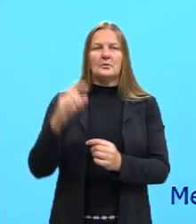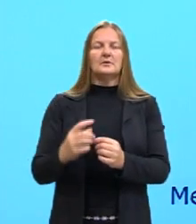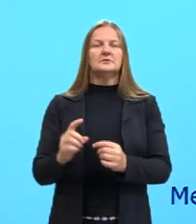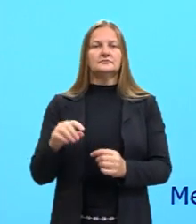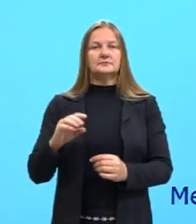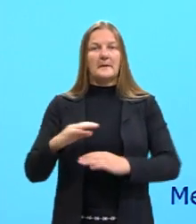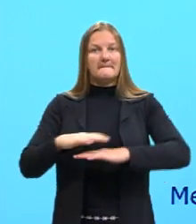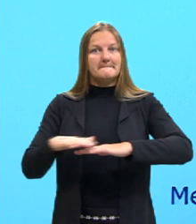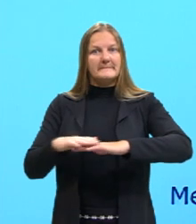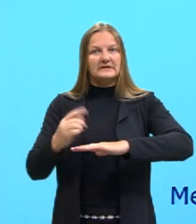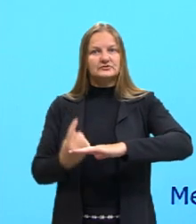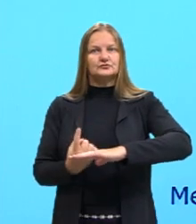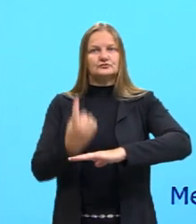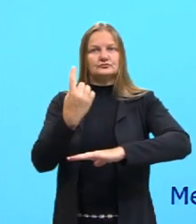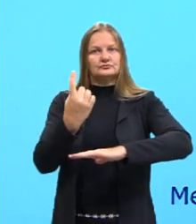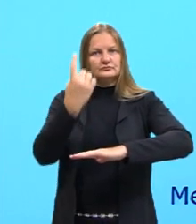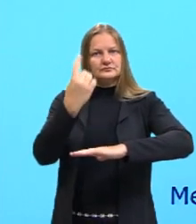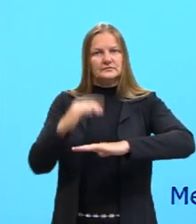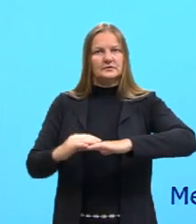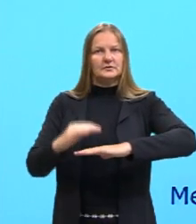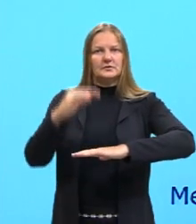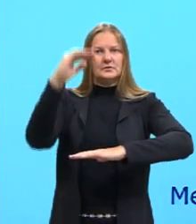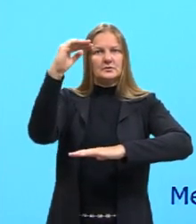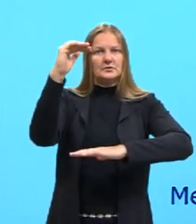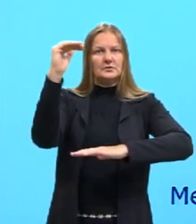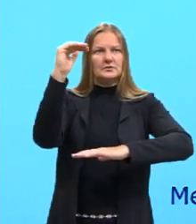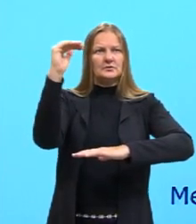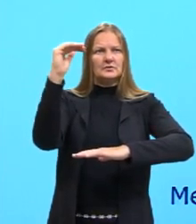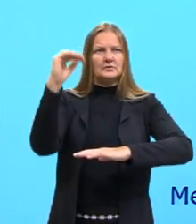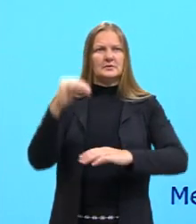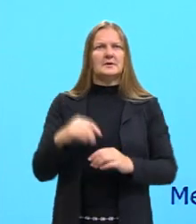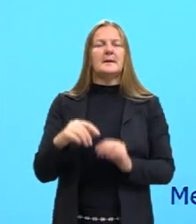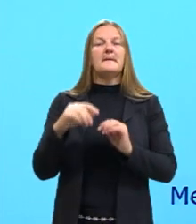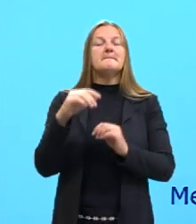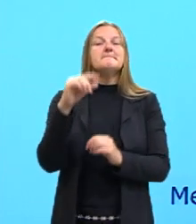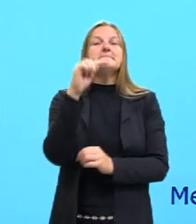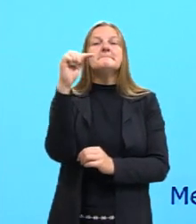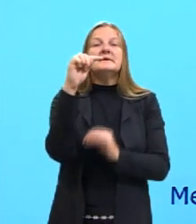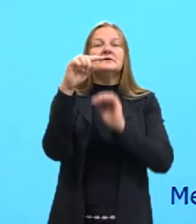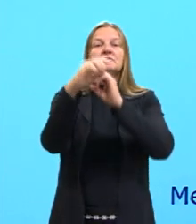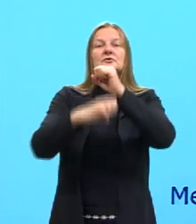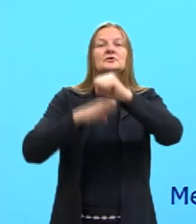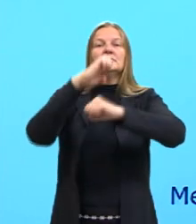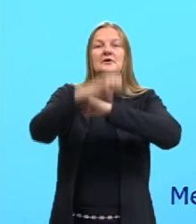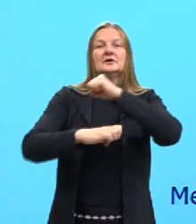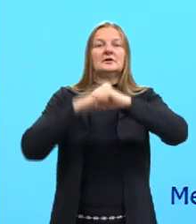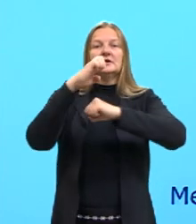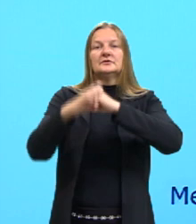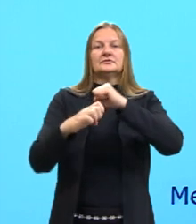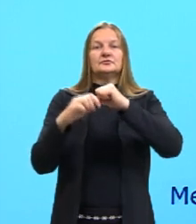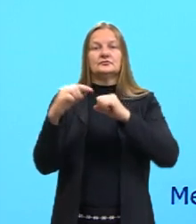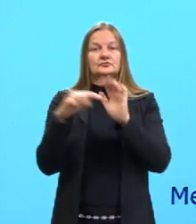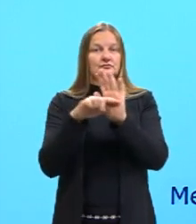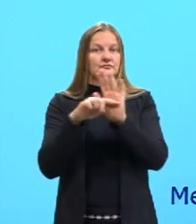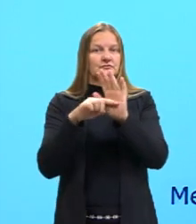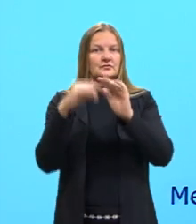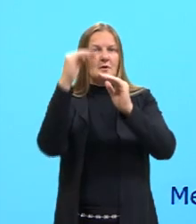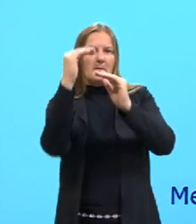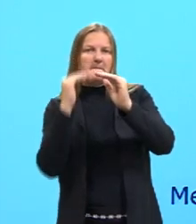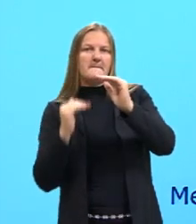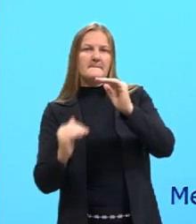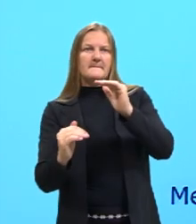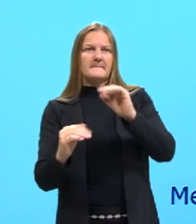da tabela, os elementos menos eletronegativo que eles são todos abaixo aqui, né? Então, qualquer